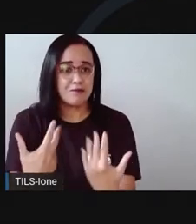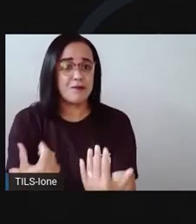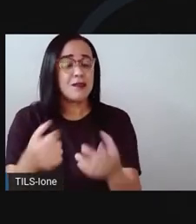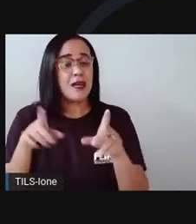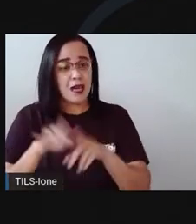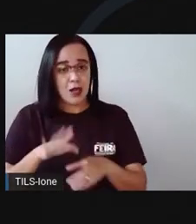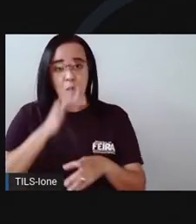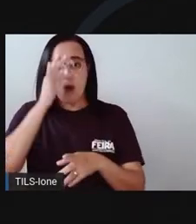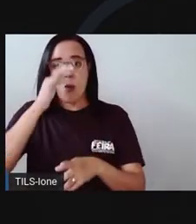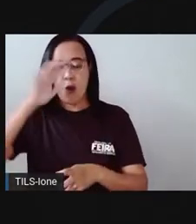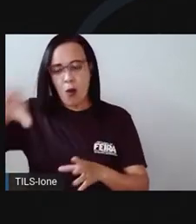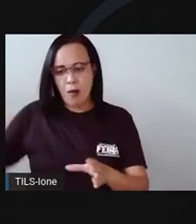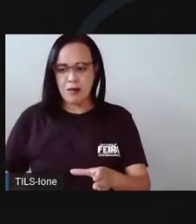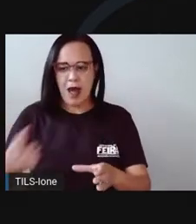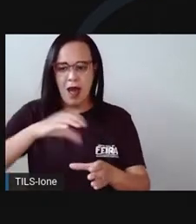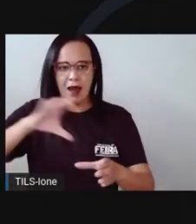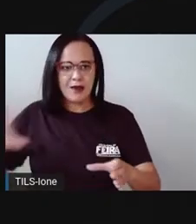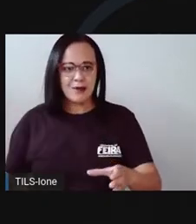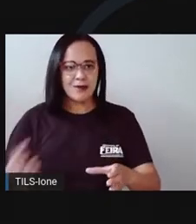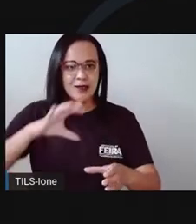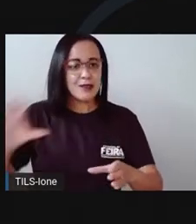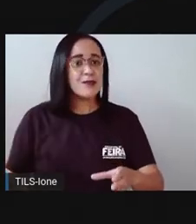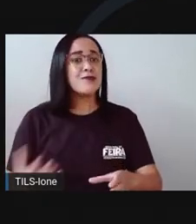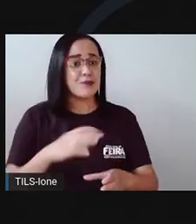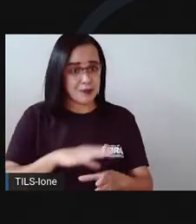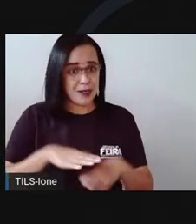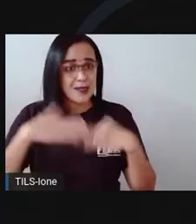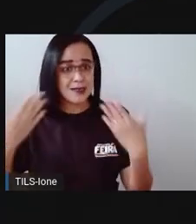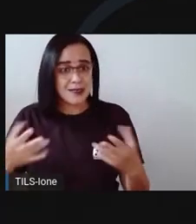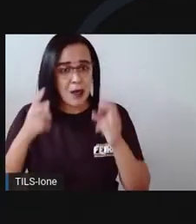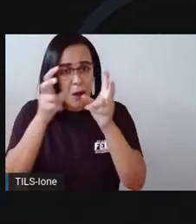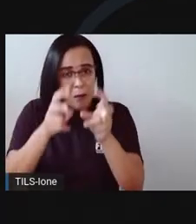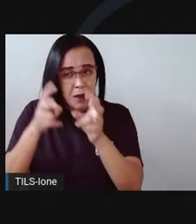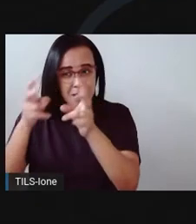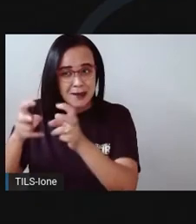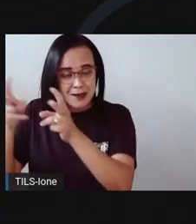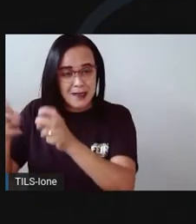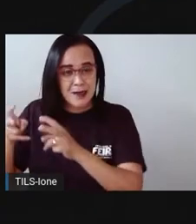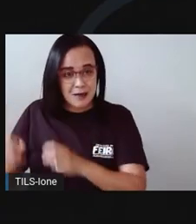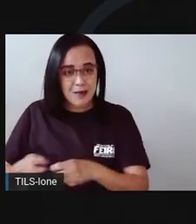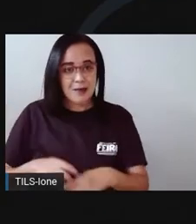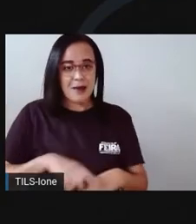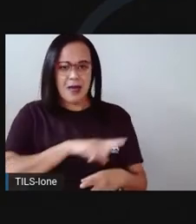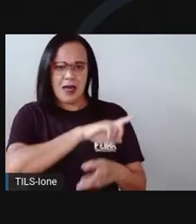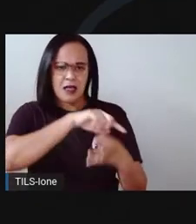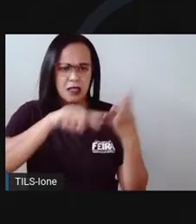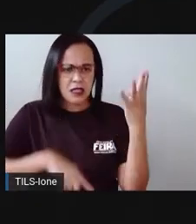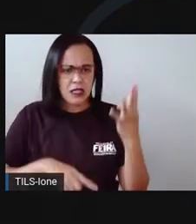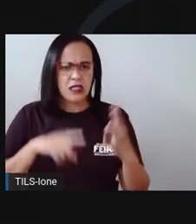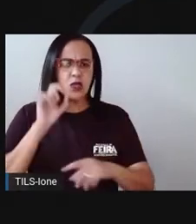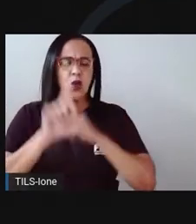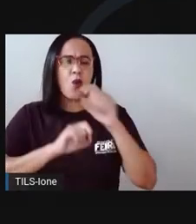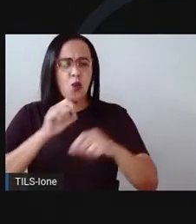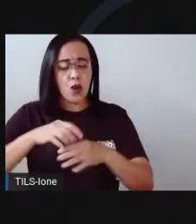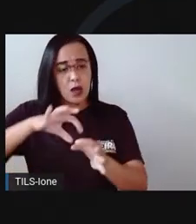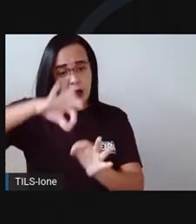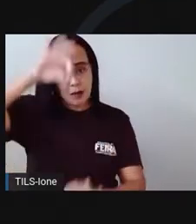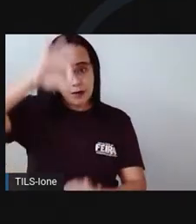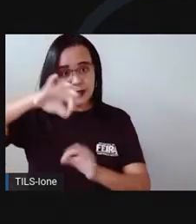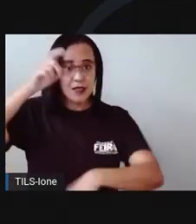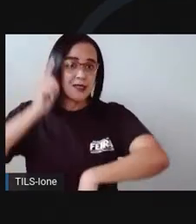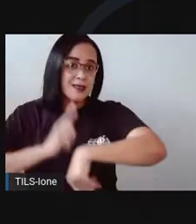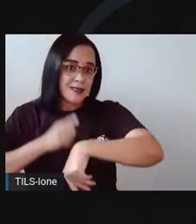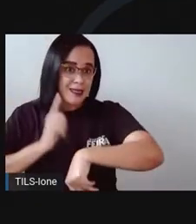amigo ou minha amiga, os círculos da natureza foram os primeiros instrumentos utilizados para medir o tempo, ou seja, para